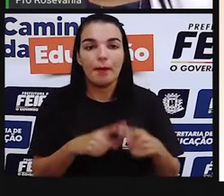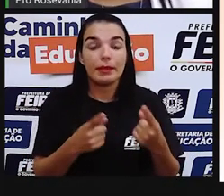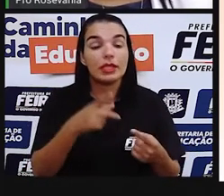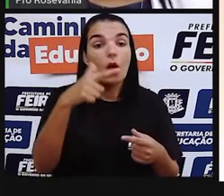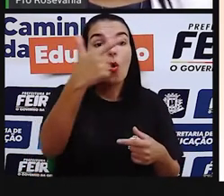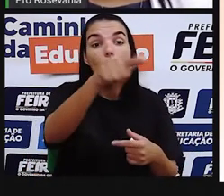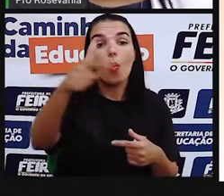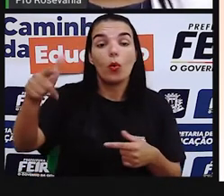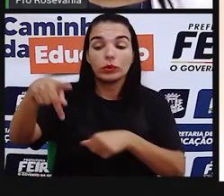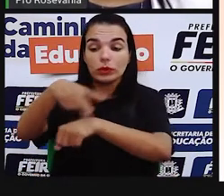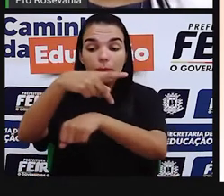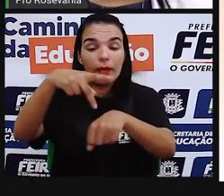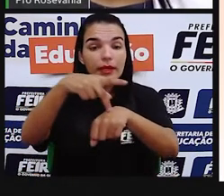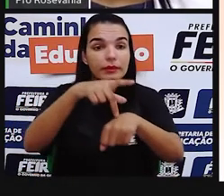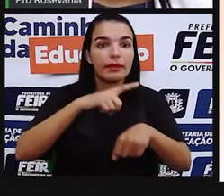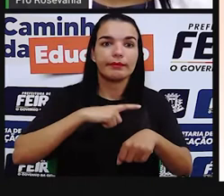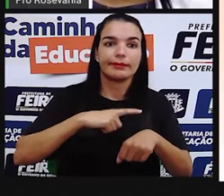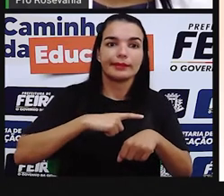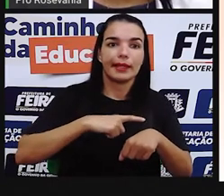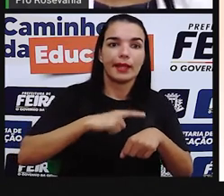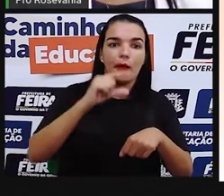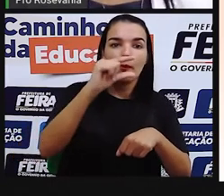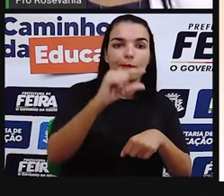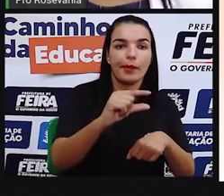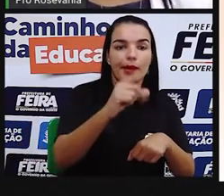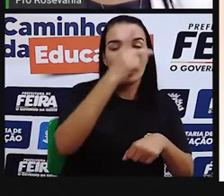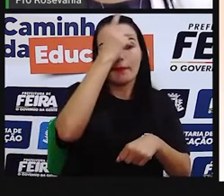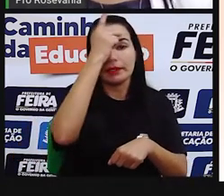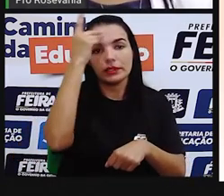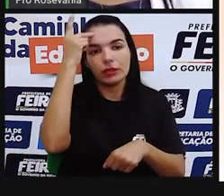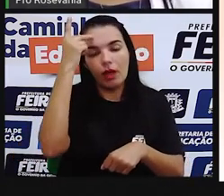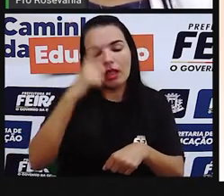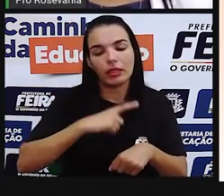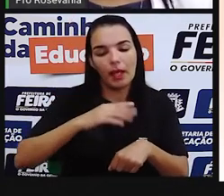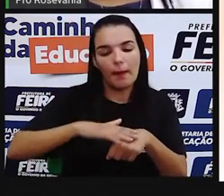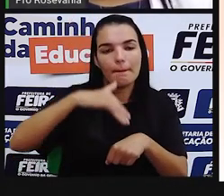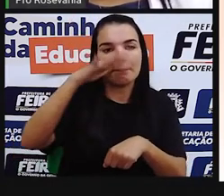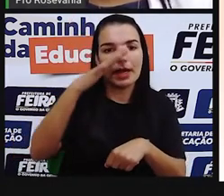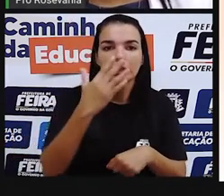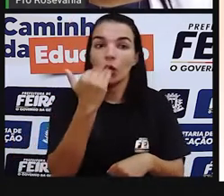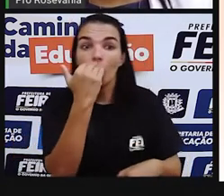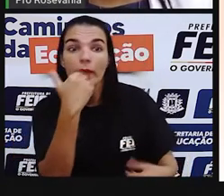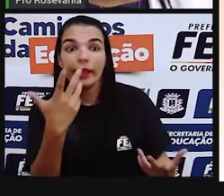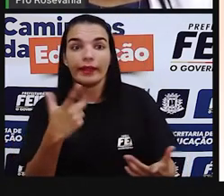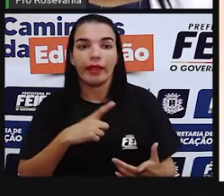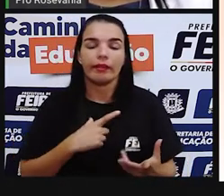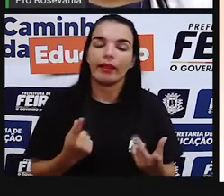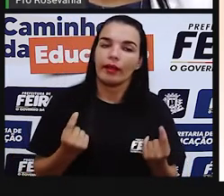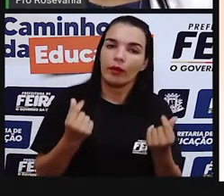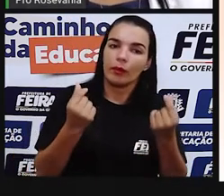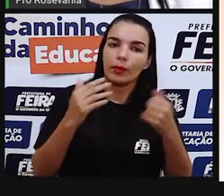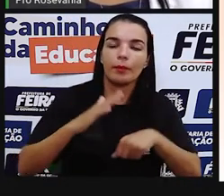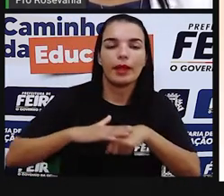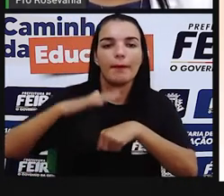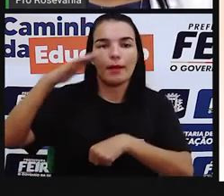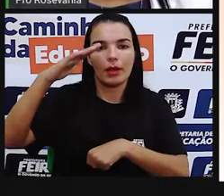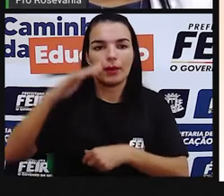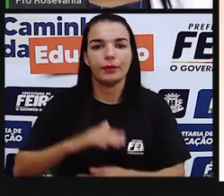Inclusive, a população mais só, porque tem até um amparo melhor do que algumas outras populações do mundo, né? Então,